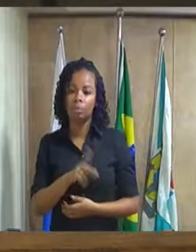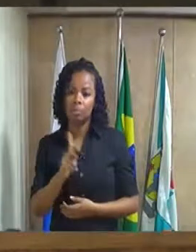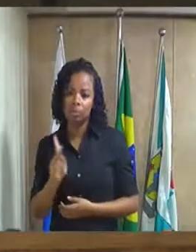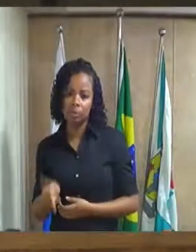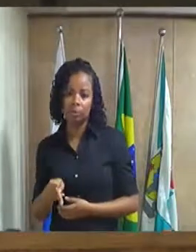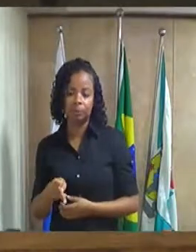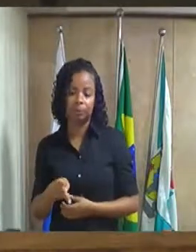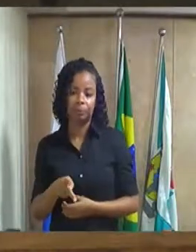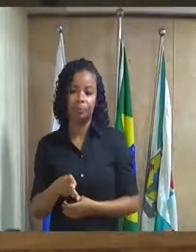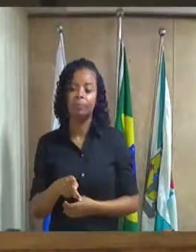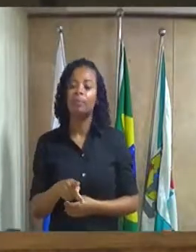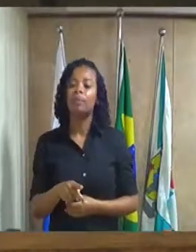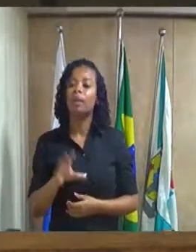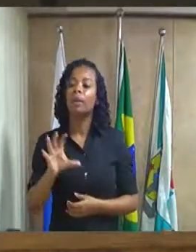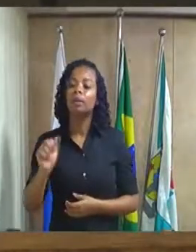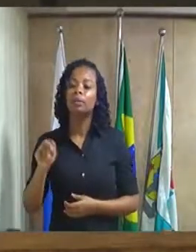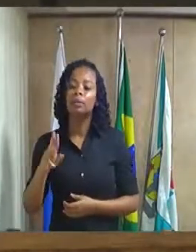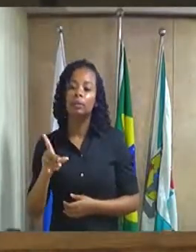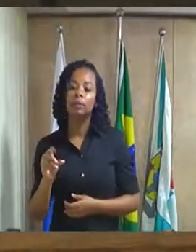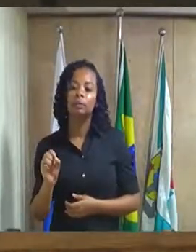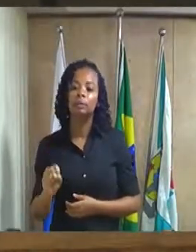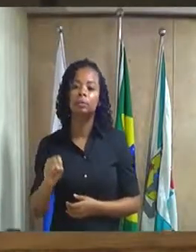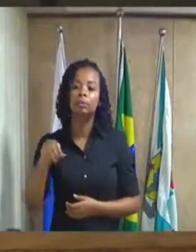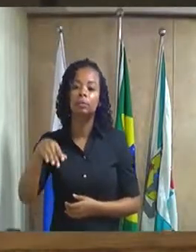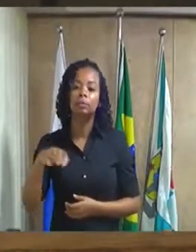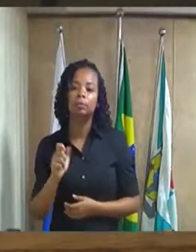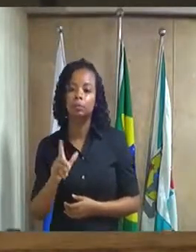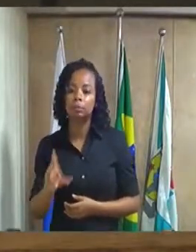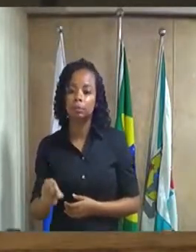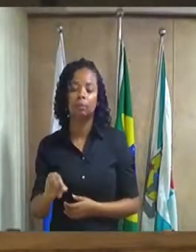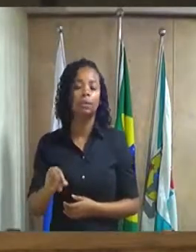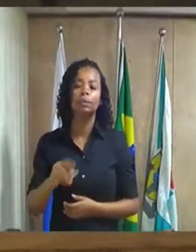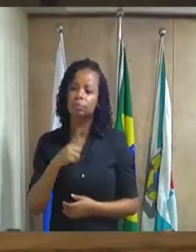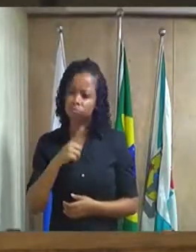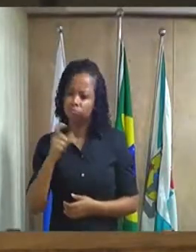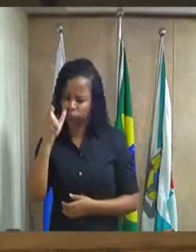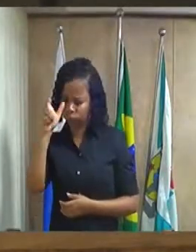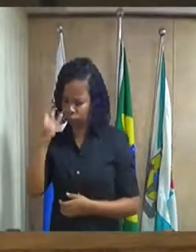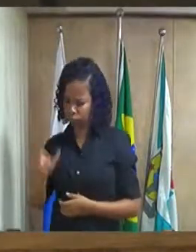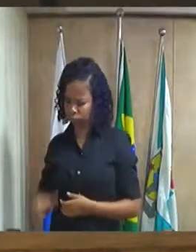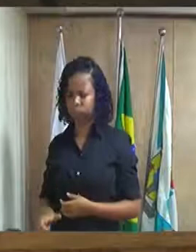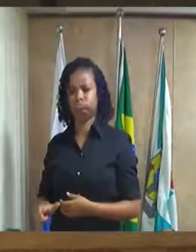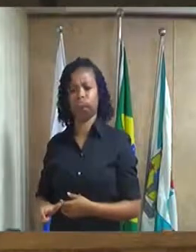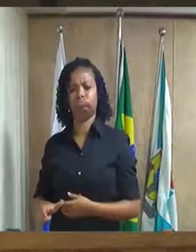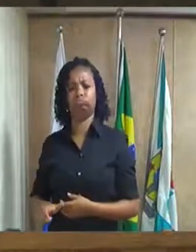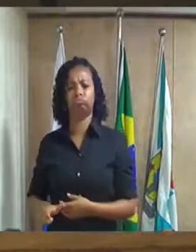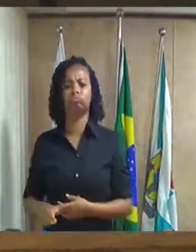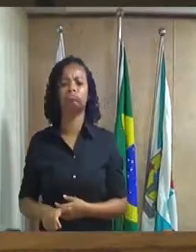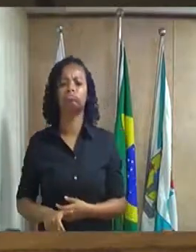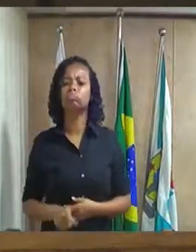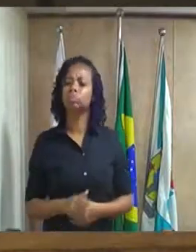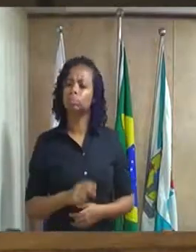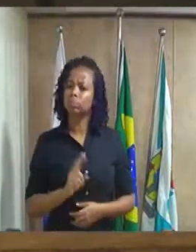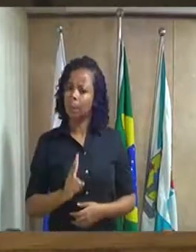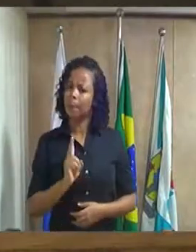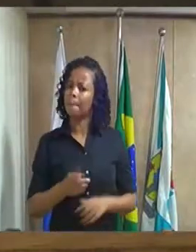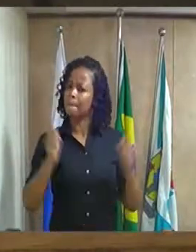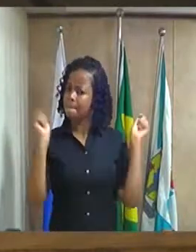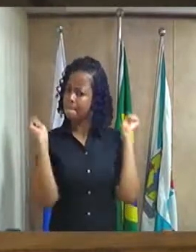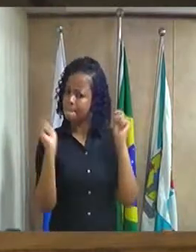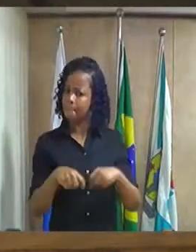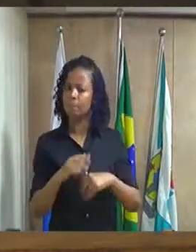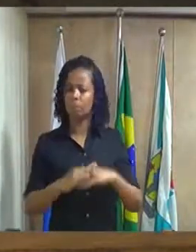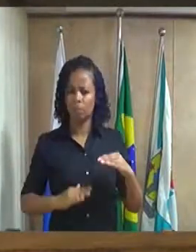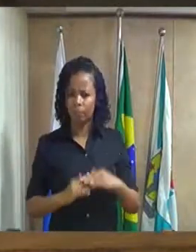Melo que tem tido um comportamento da mais alta competência